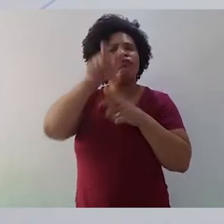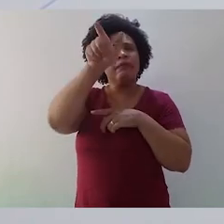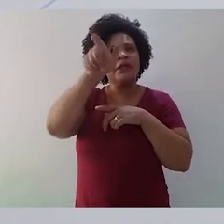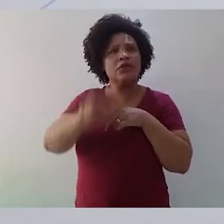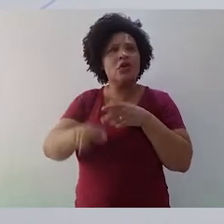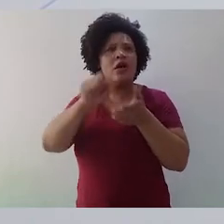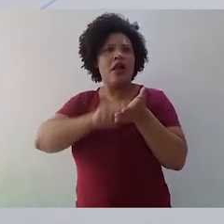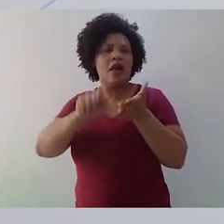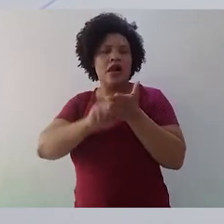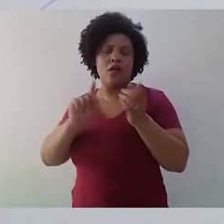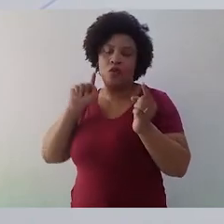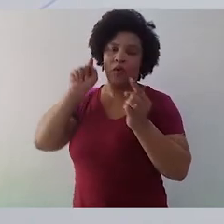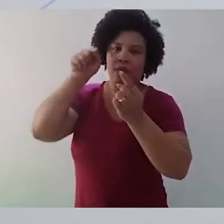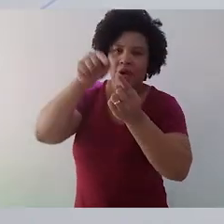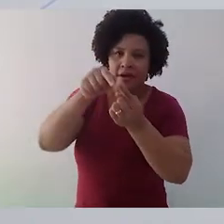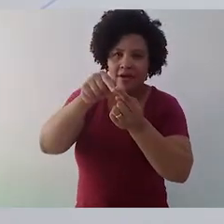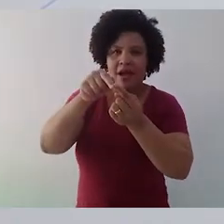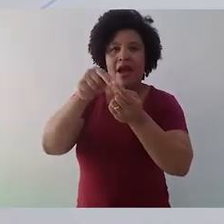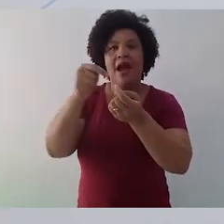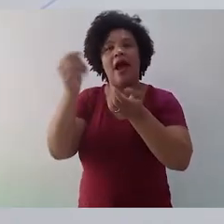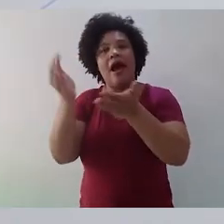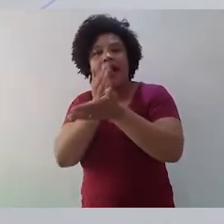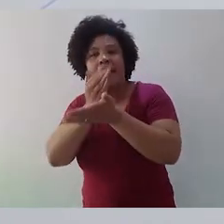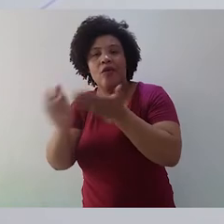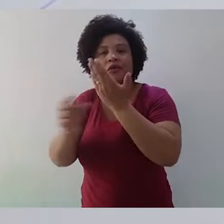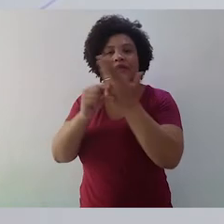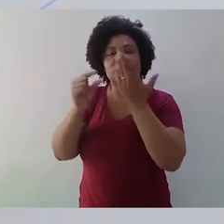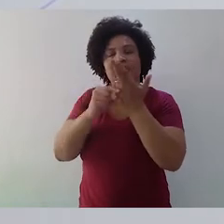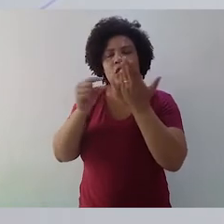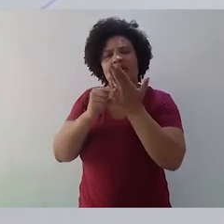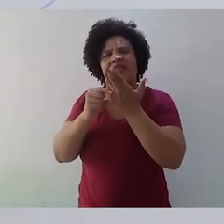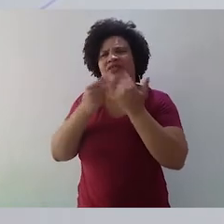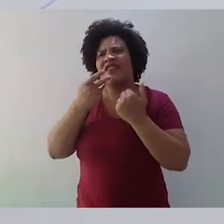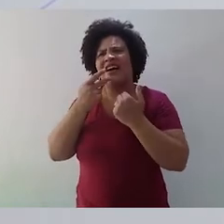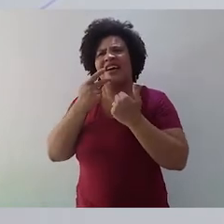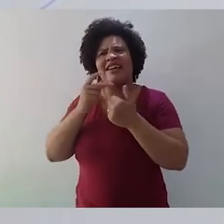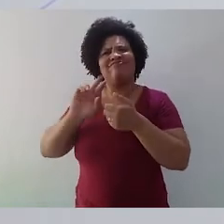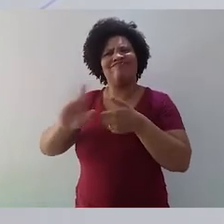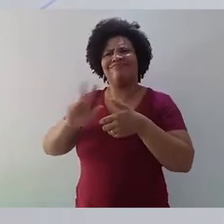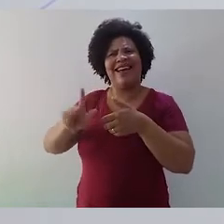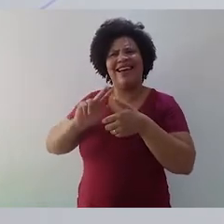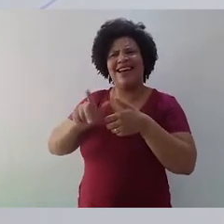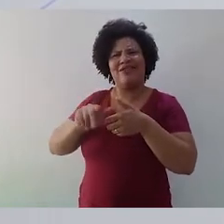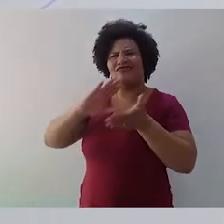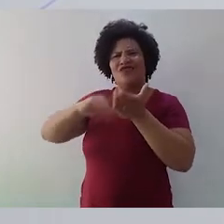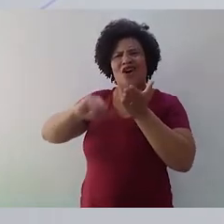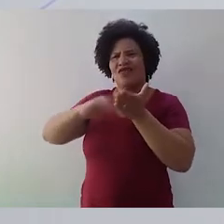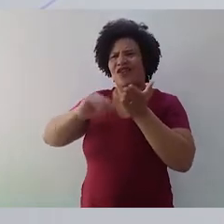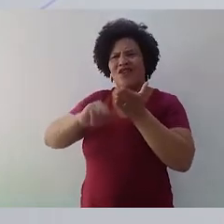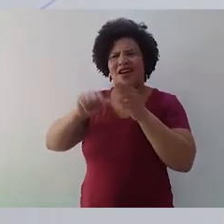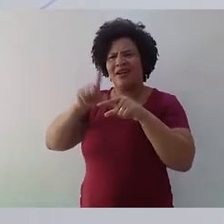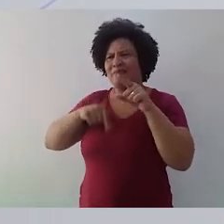o objeto pretendido. Porém, em outros escritores os palavrões ficariam absolutamente fora de